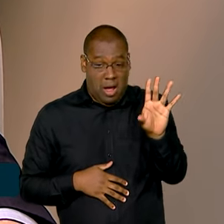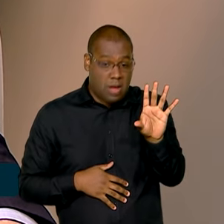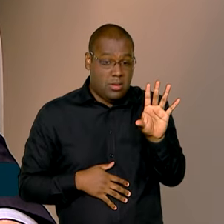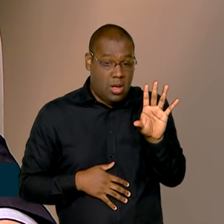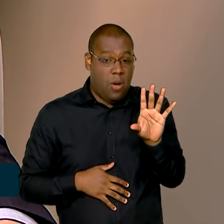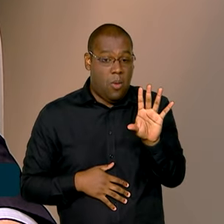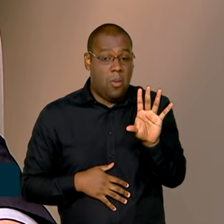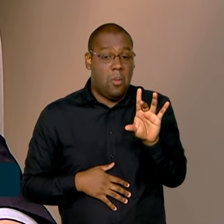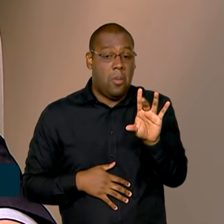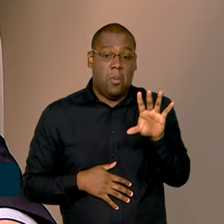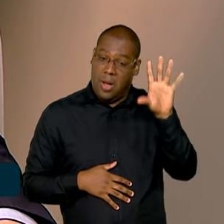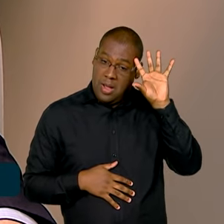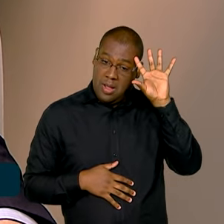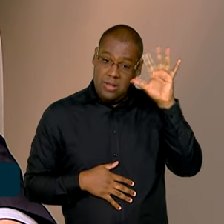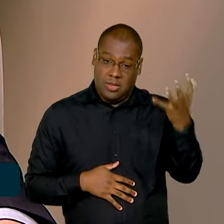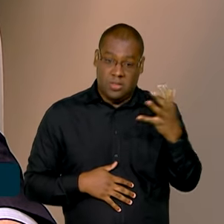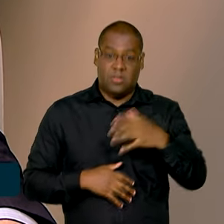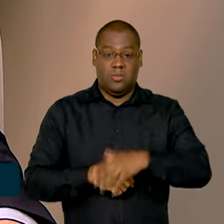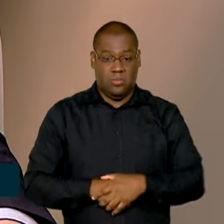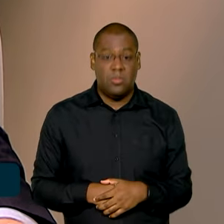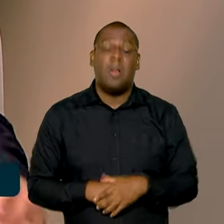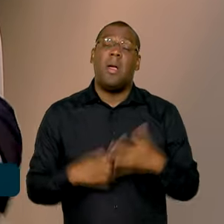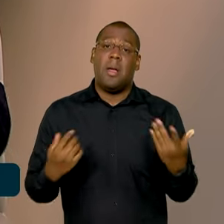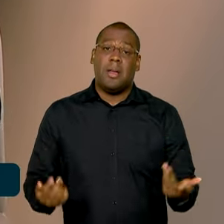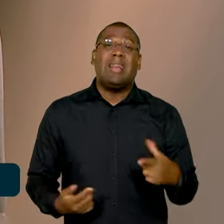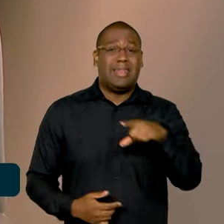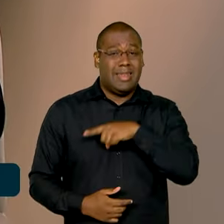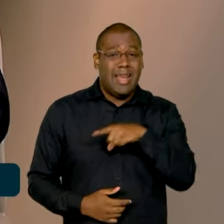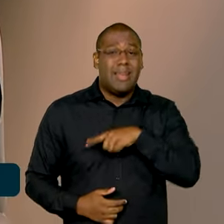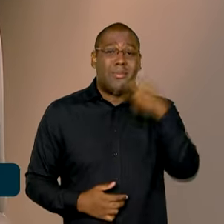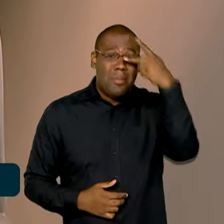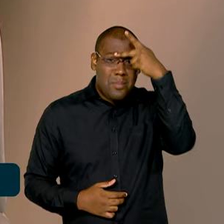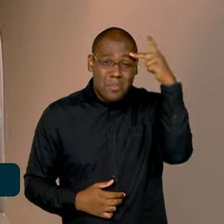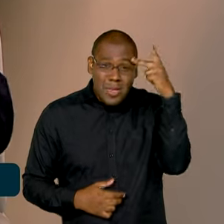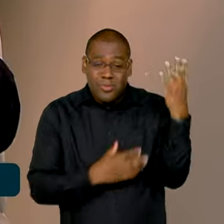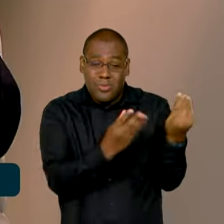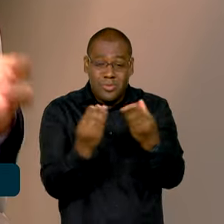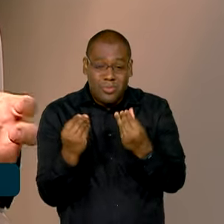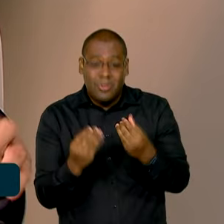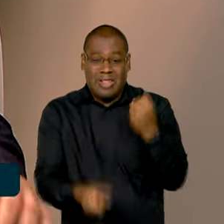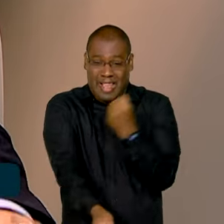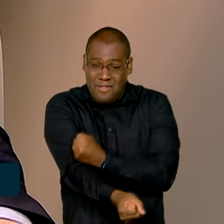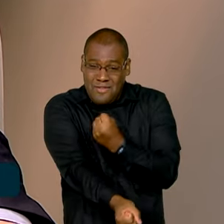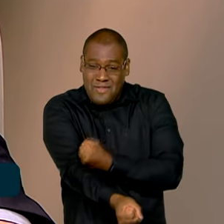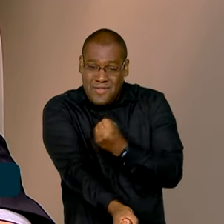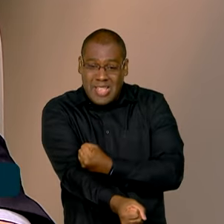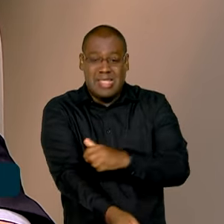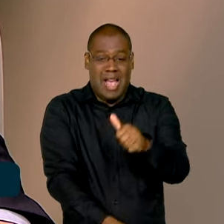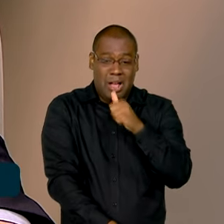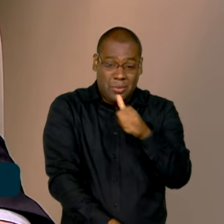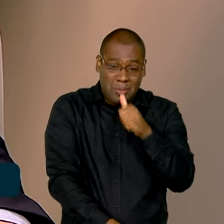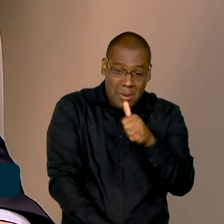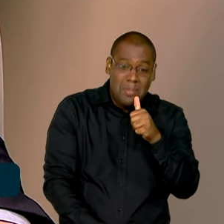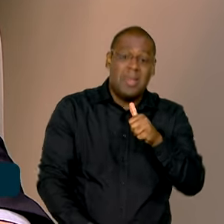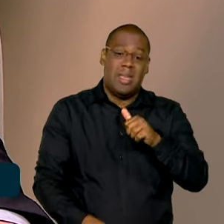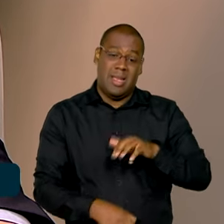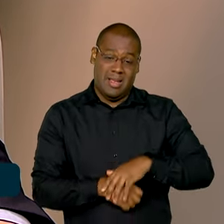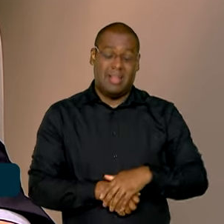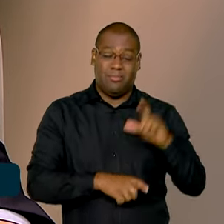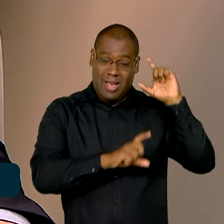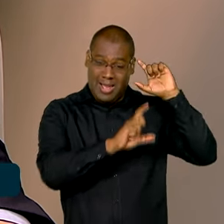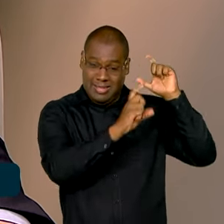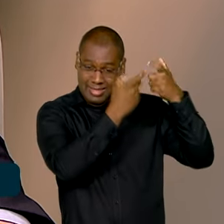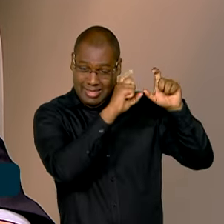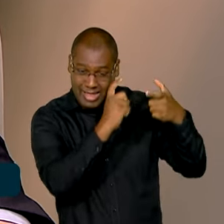muitos casos de problema de saúde mental, misturado também com o alcoolismo, com outros casos. Isso é uma preocupação nossa. Nós